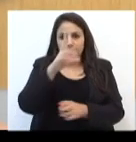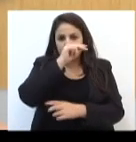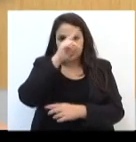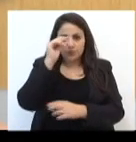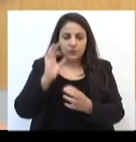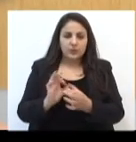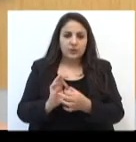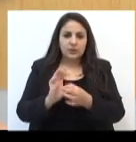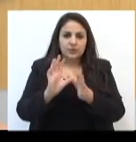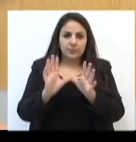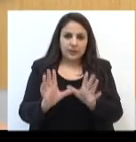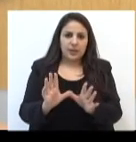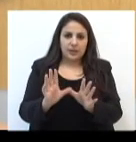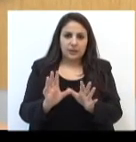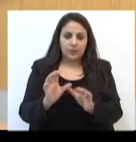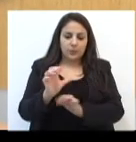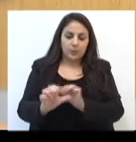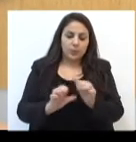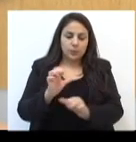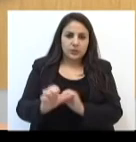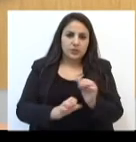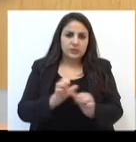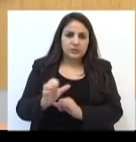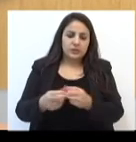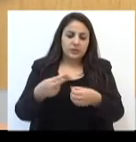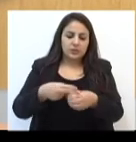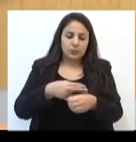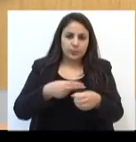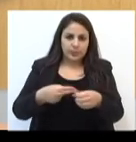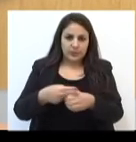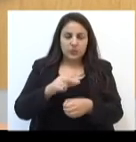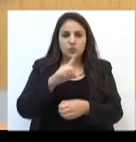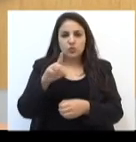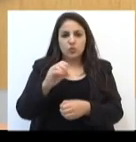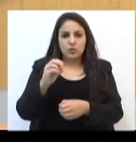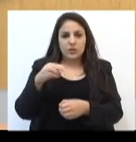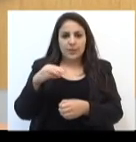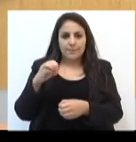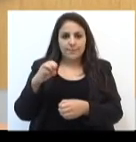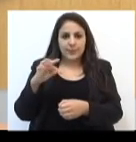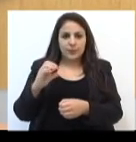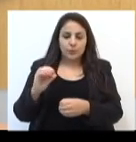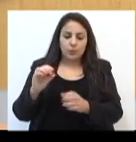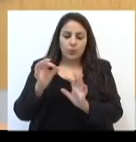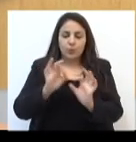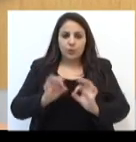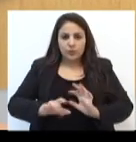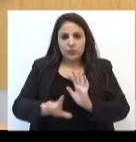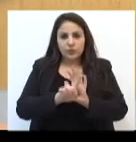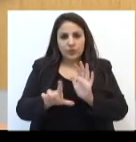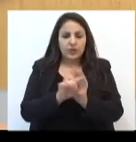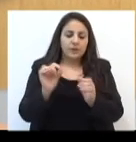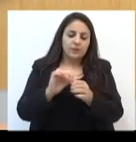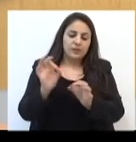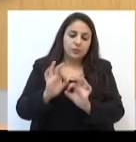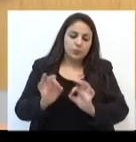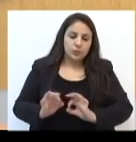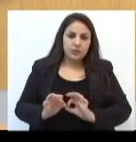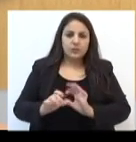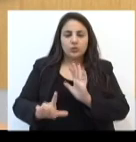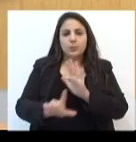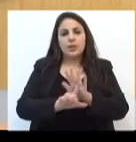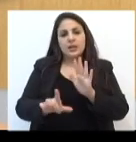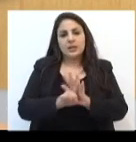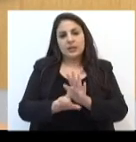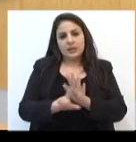aprovada por unanimidade uma alteração no zoneamento urbano. O projeto de lei complementar faz mudanças em uma